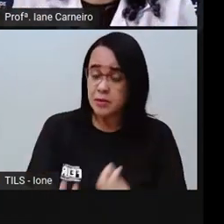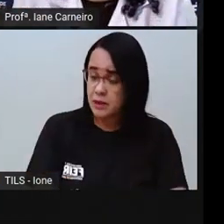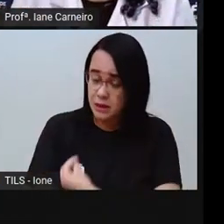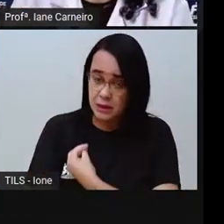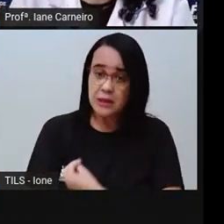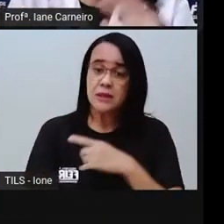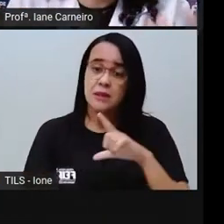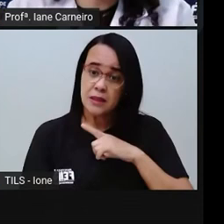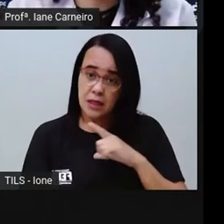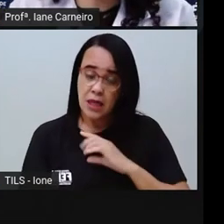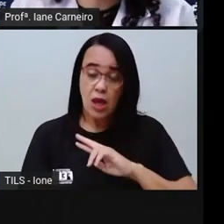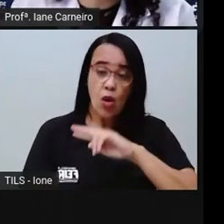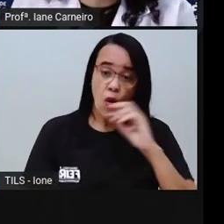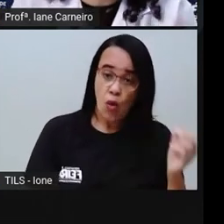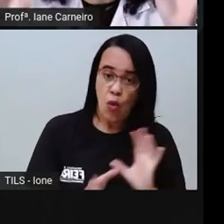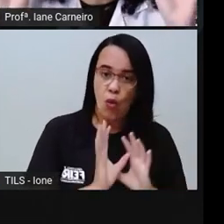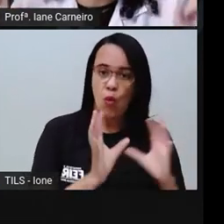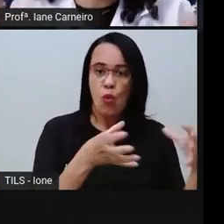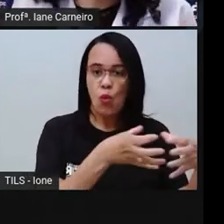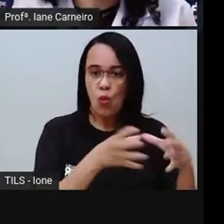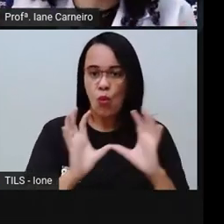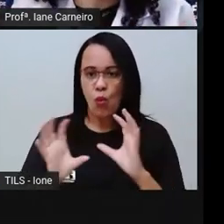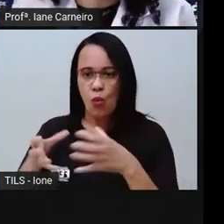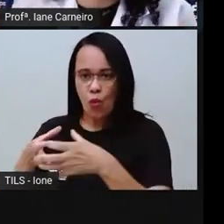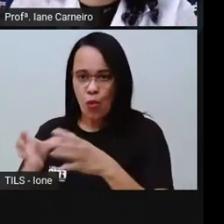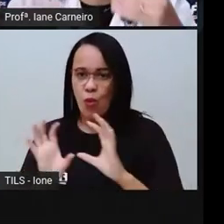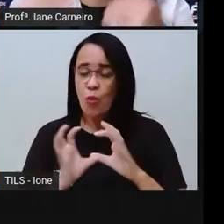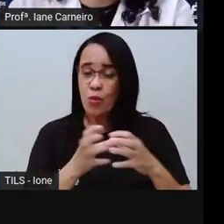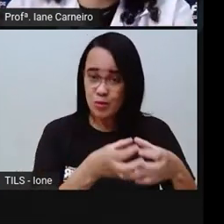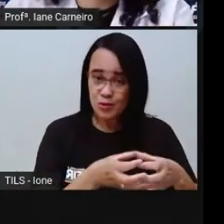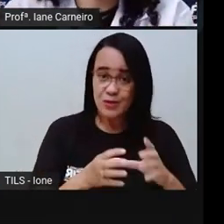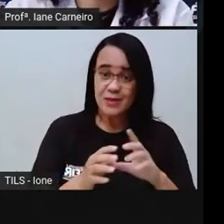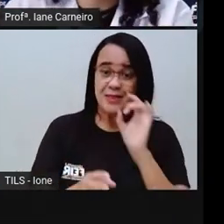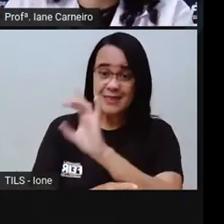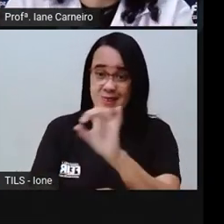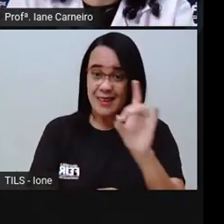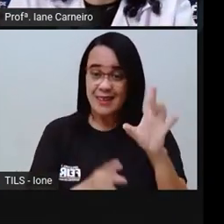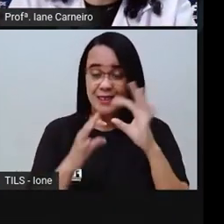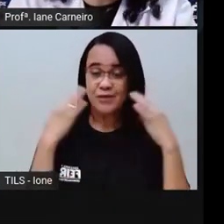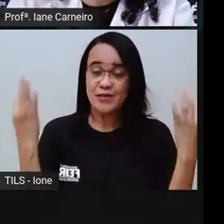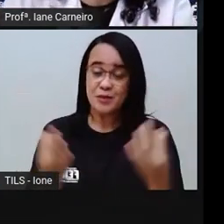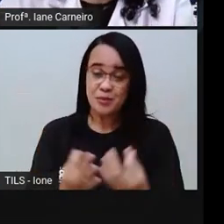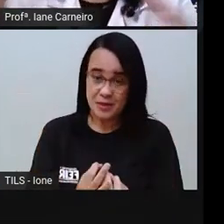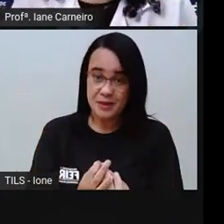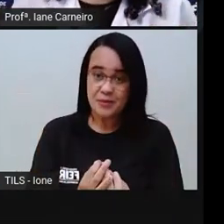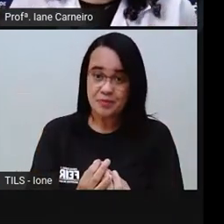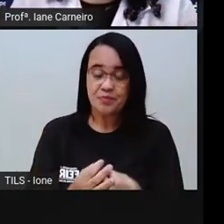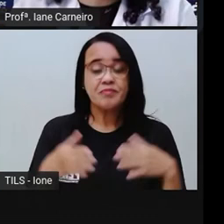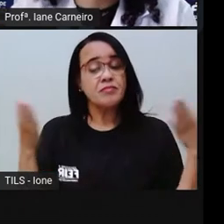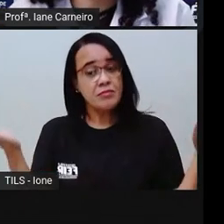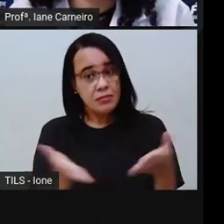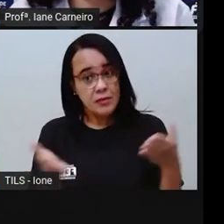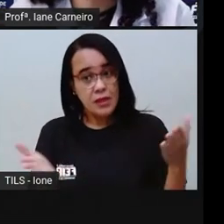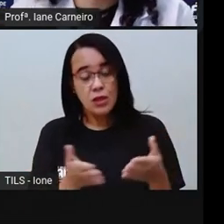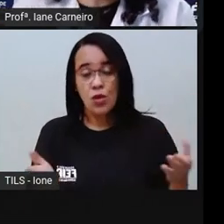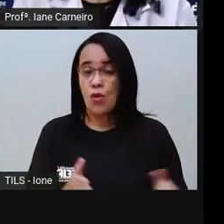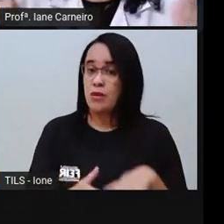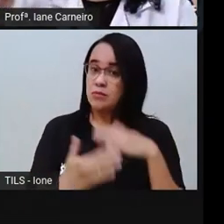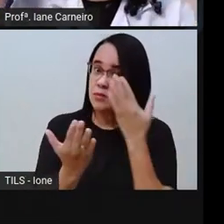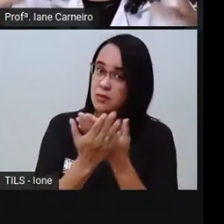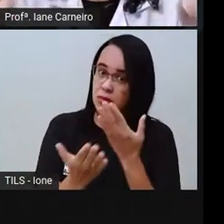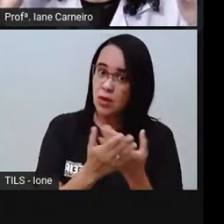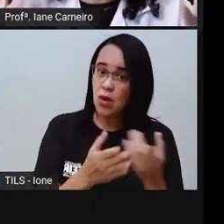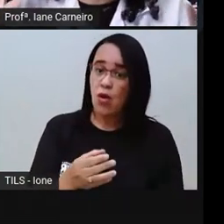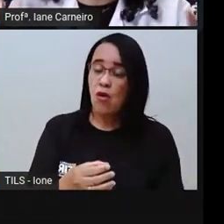Mas são coisas que fazem parte da rotina de toda a família. Então, agora que as aulas voltaram, as famílias que têm crianças, né?